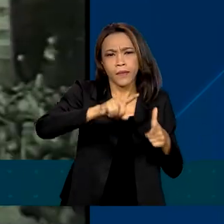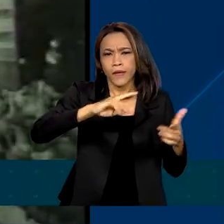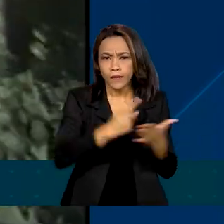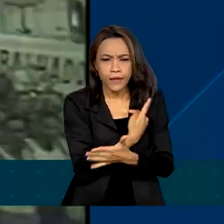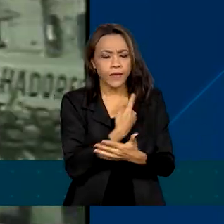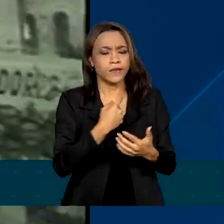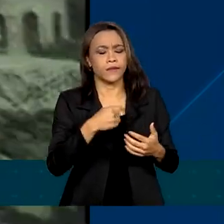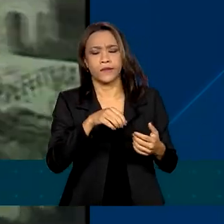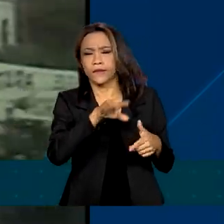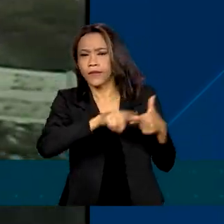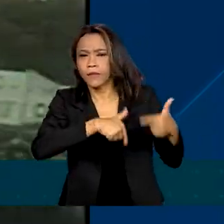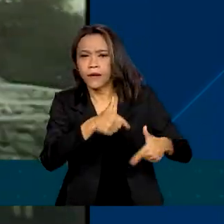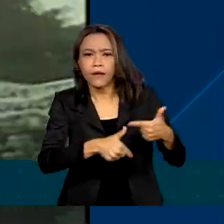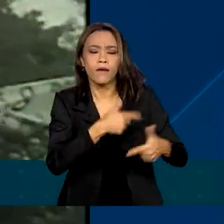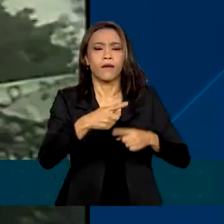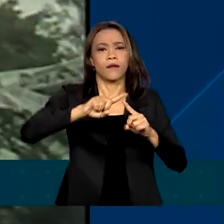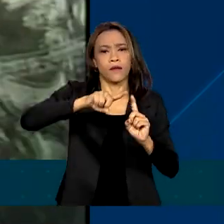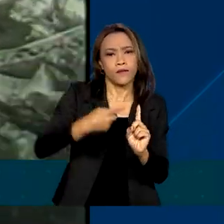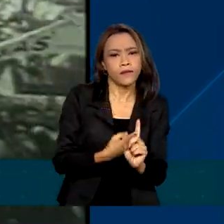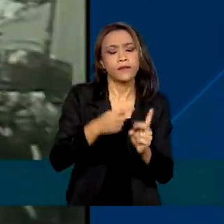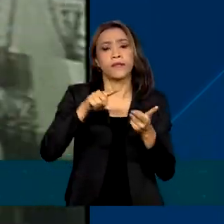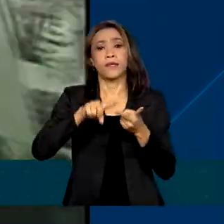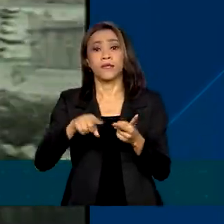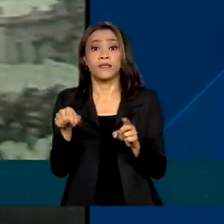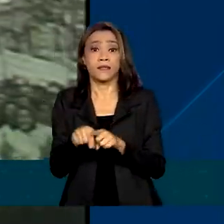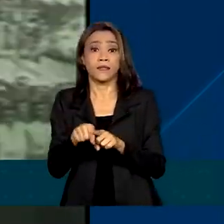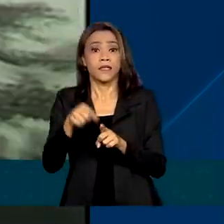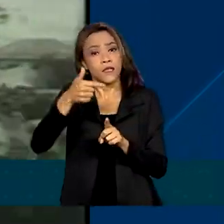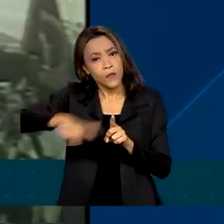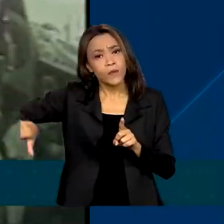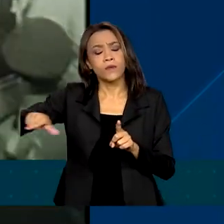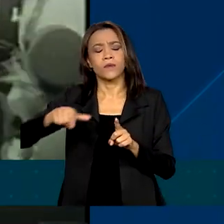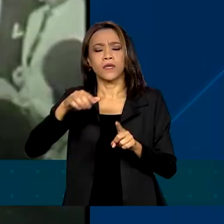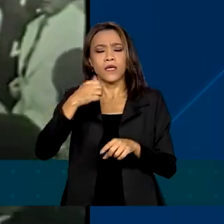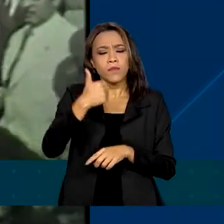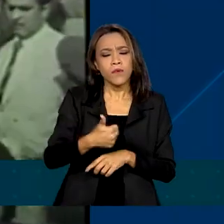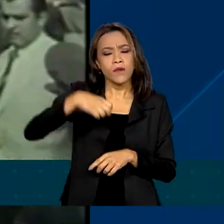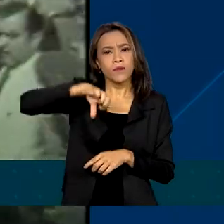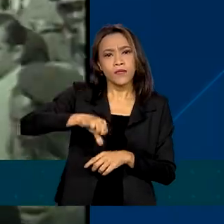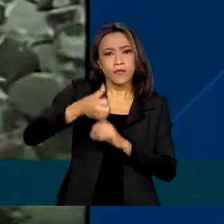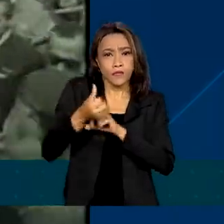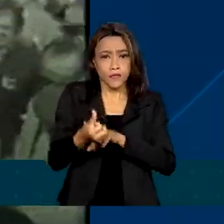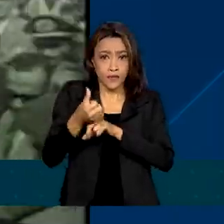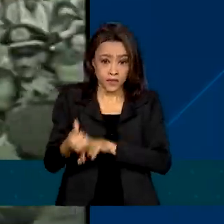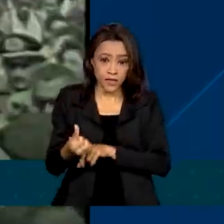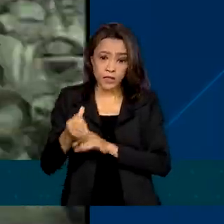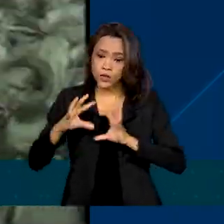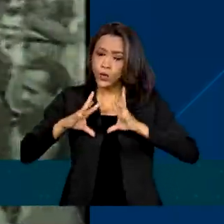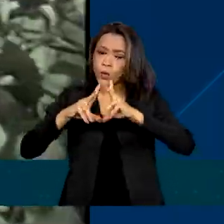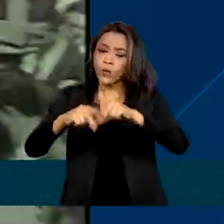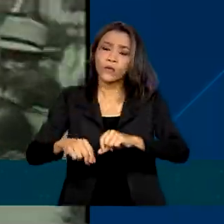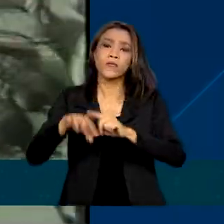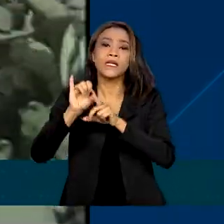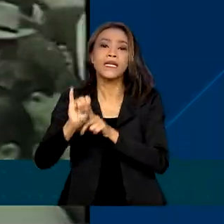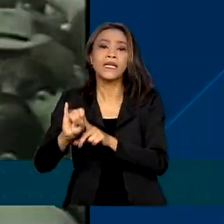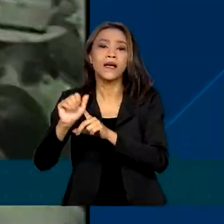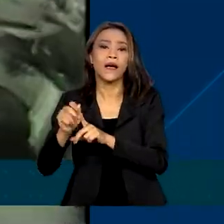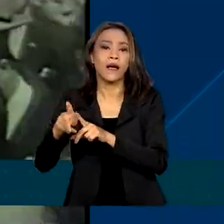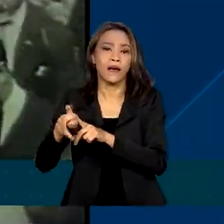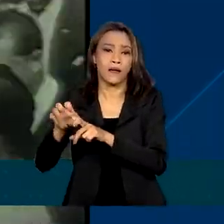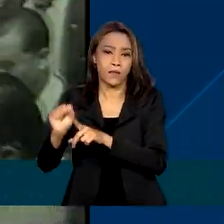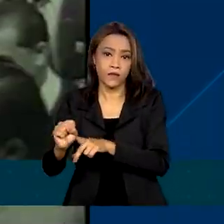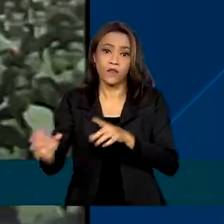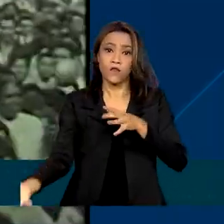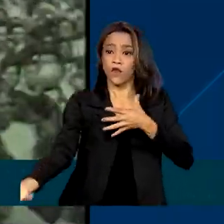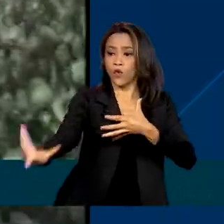invalidez e maternidade. Em 1966, todos os IAPES foram unificados no Instituto